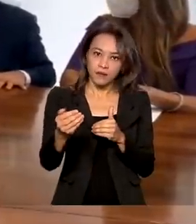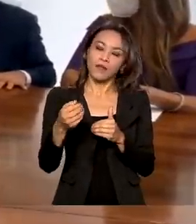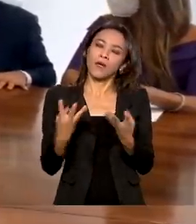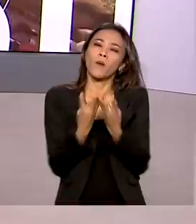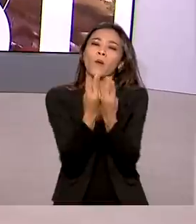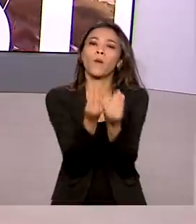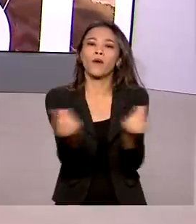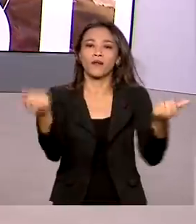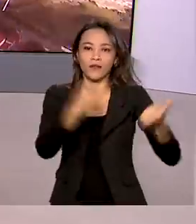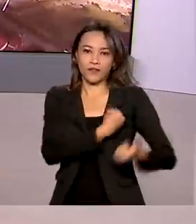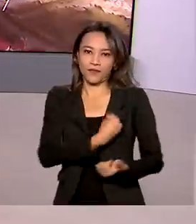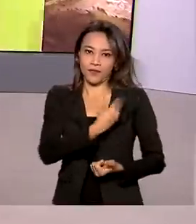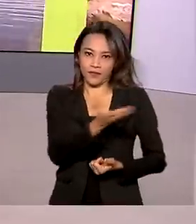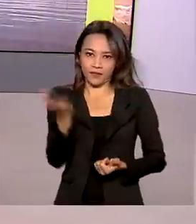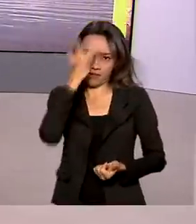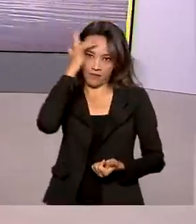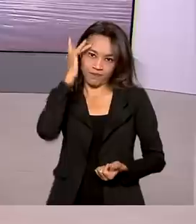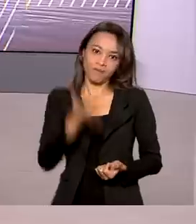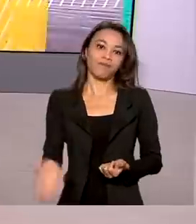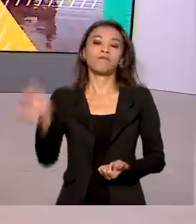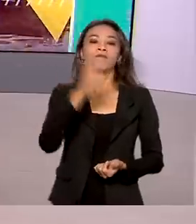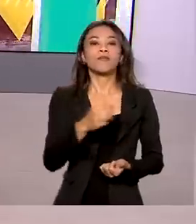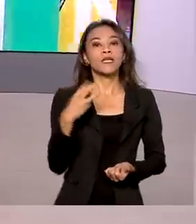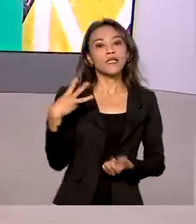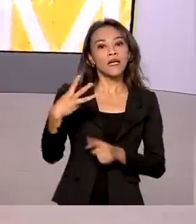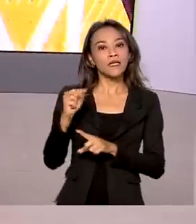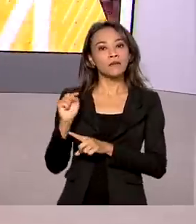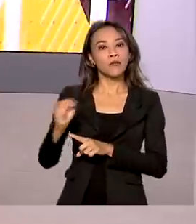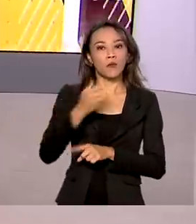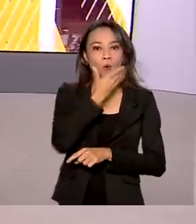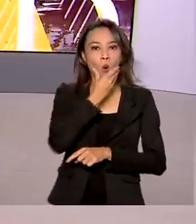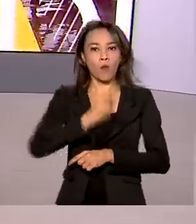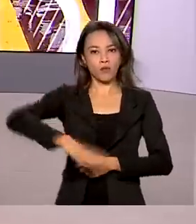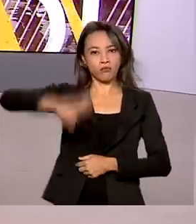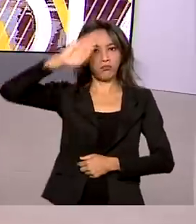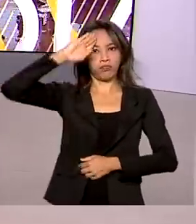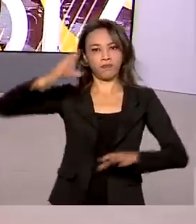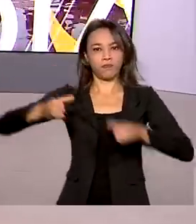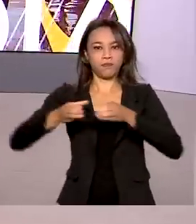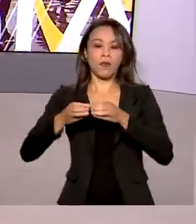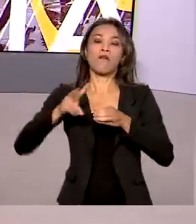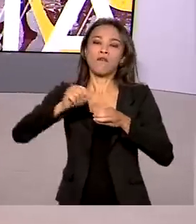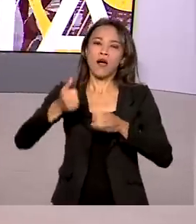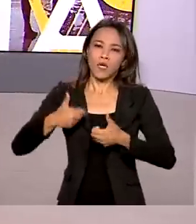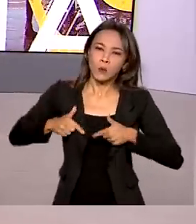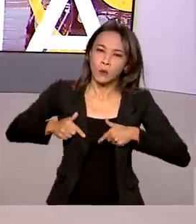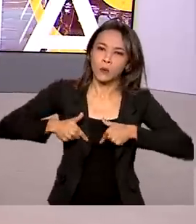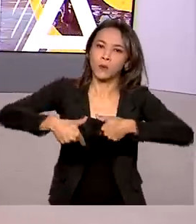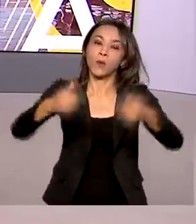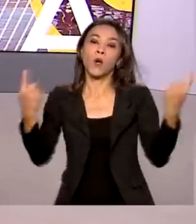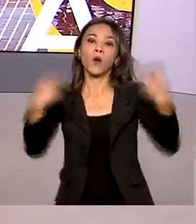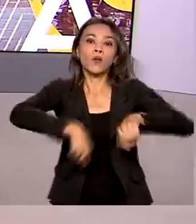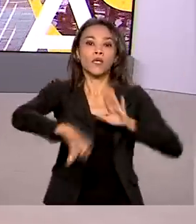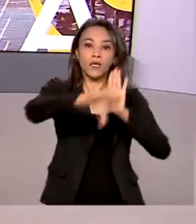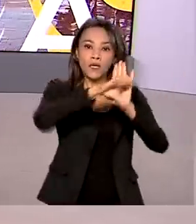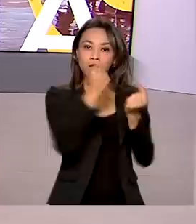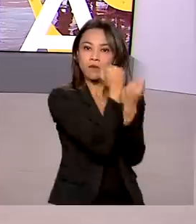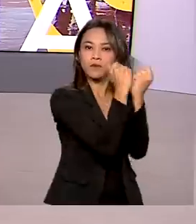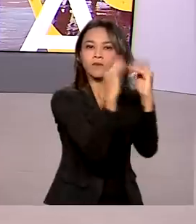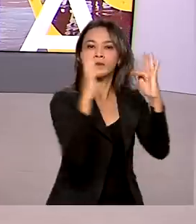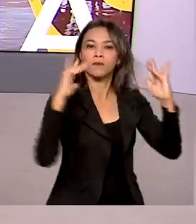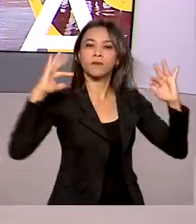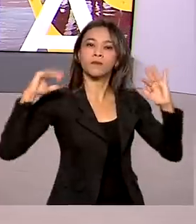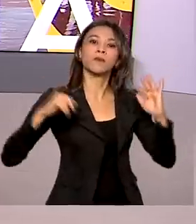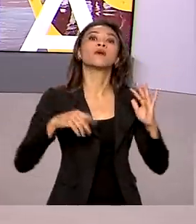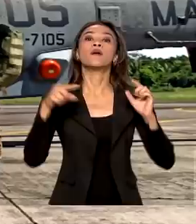qualidade de vida. 3 mil homens das Forças Armadas vão atuar no combate a crimes ambientais na Amazônia Legal até o dia